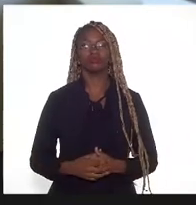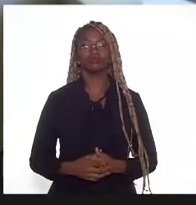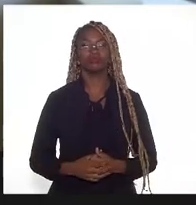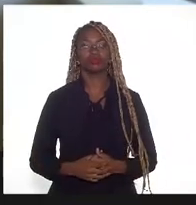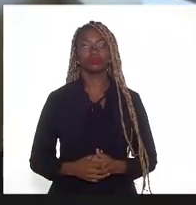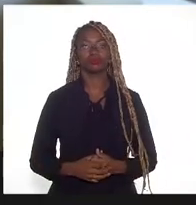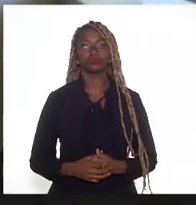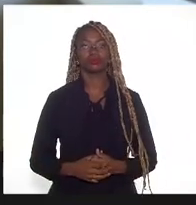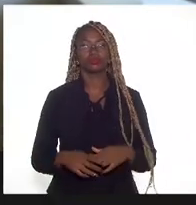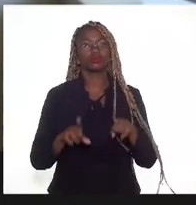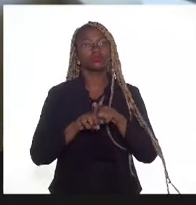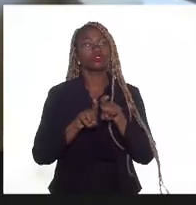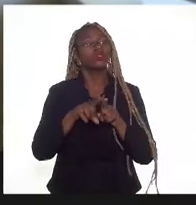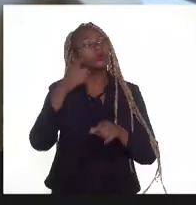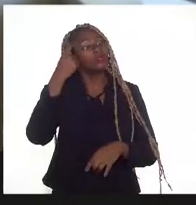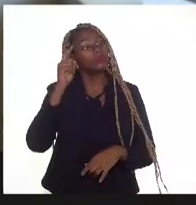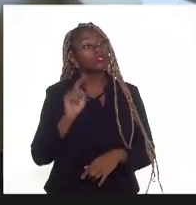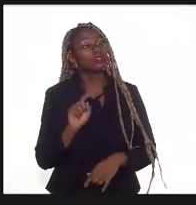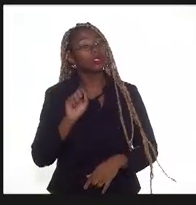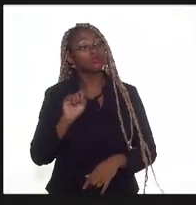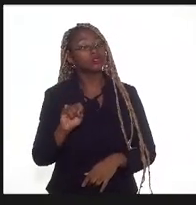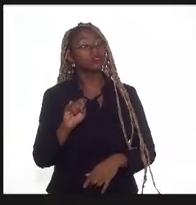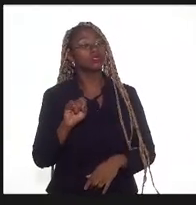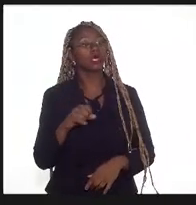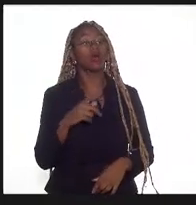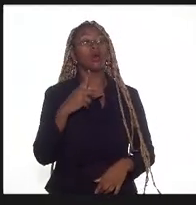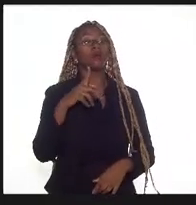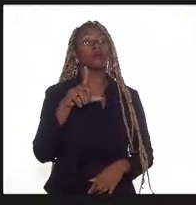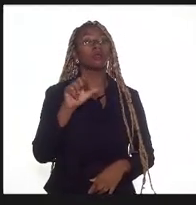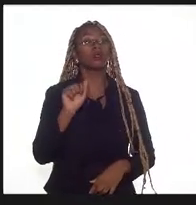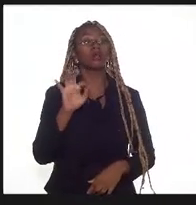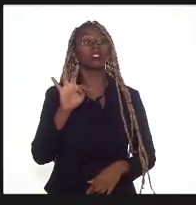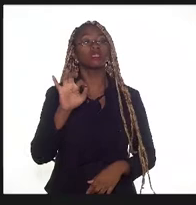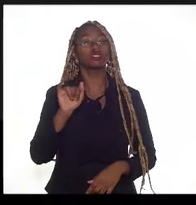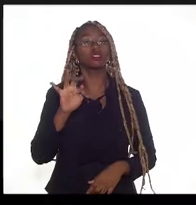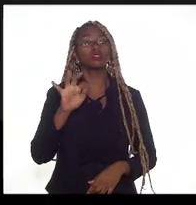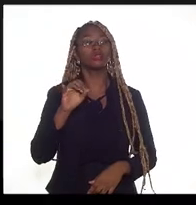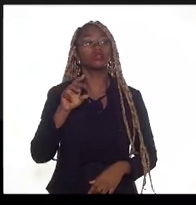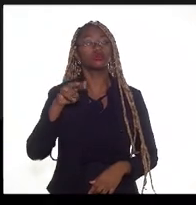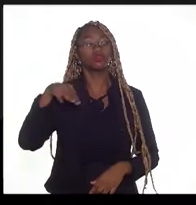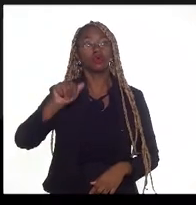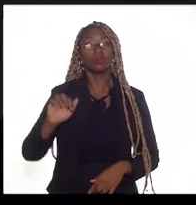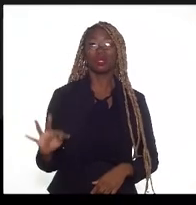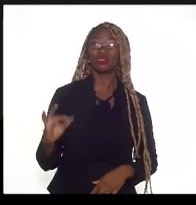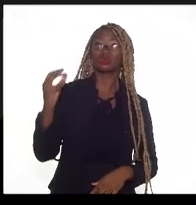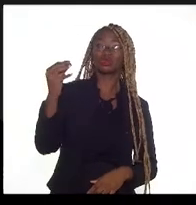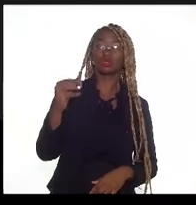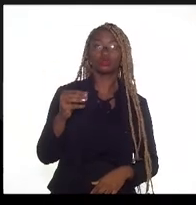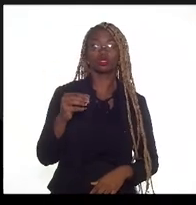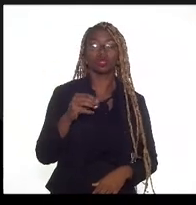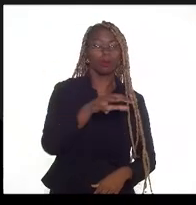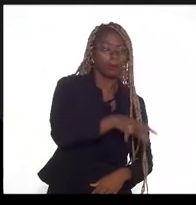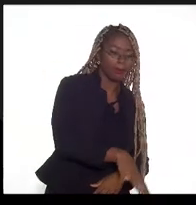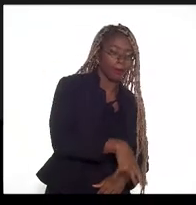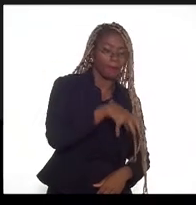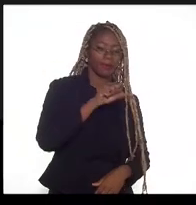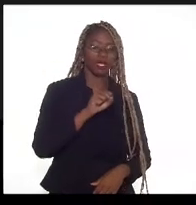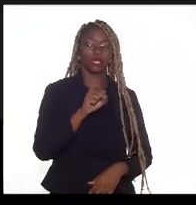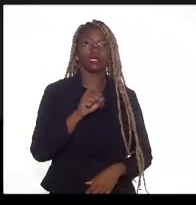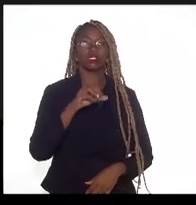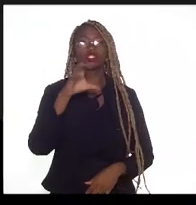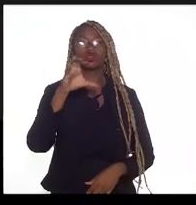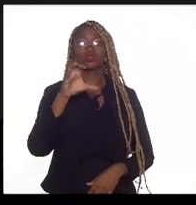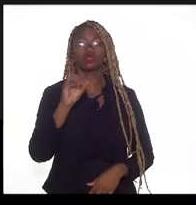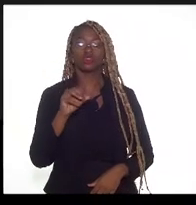plataformas todas retiram o gás carbônico para